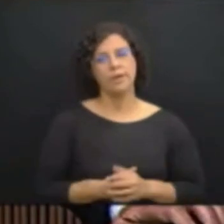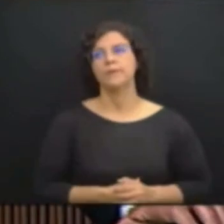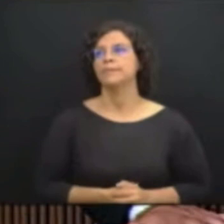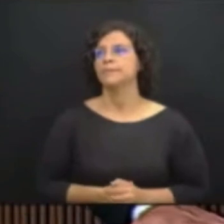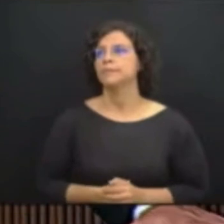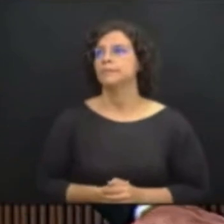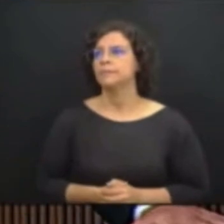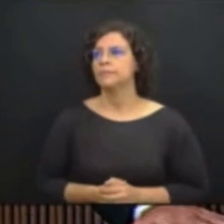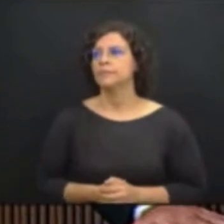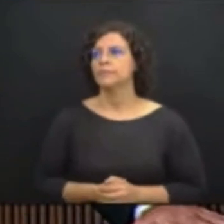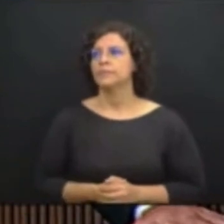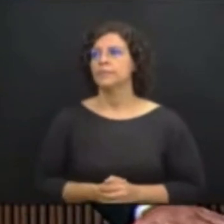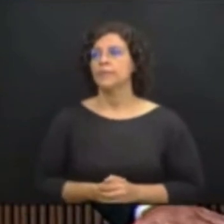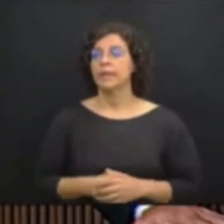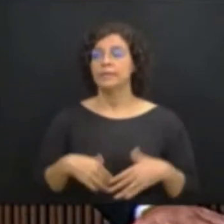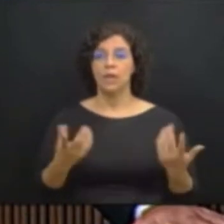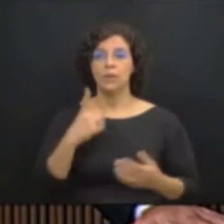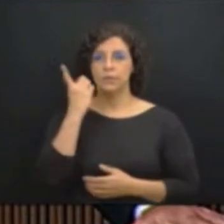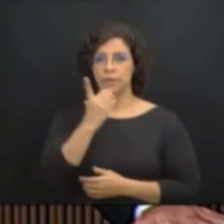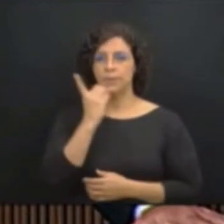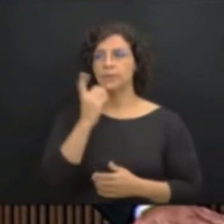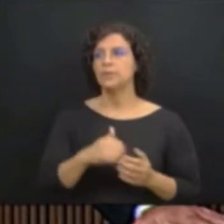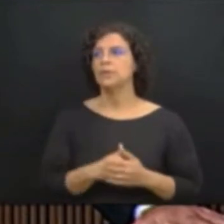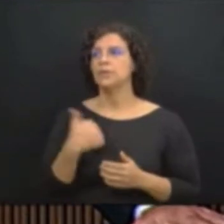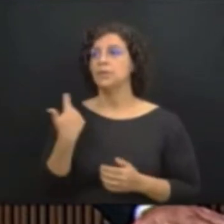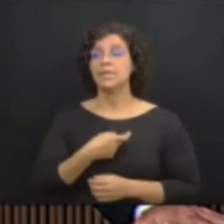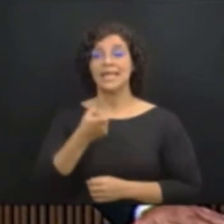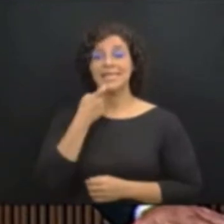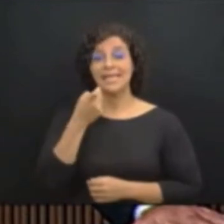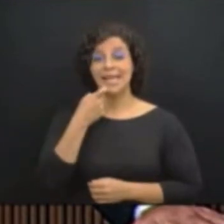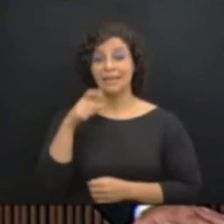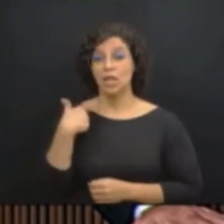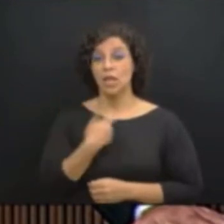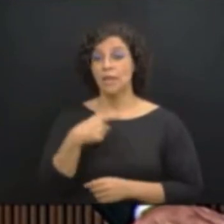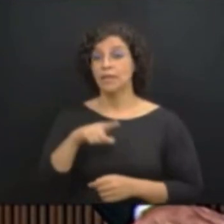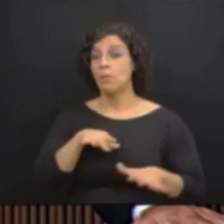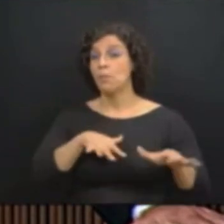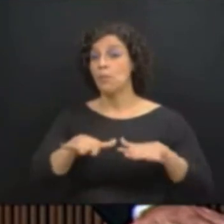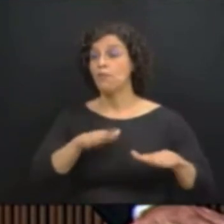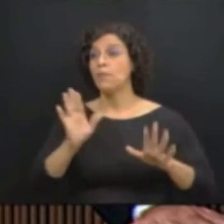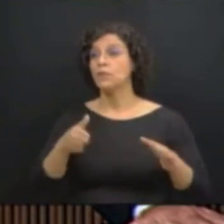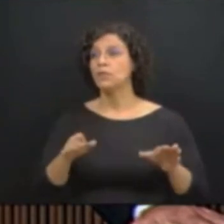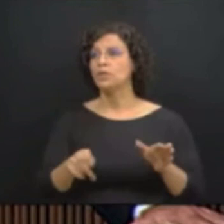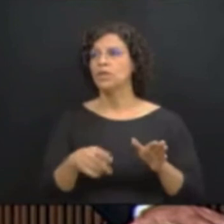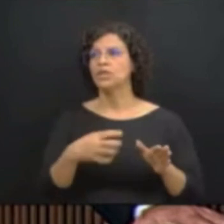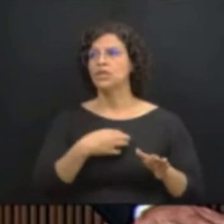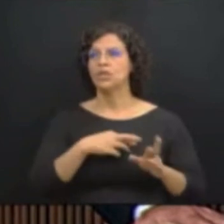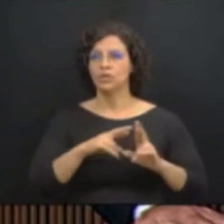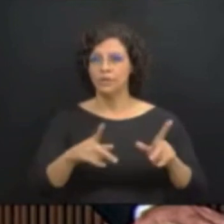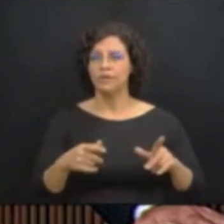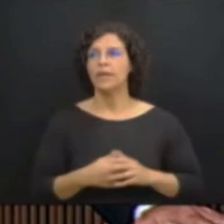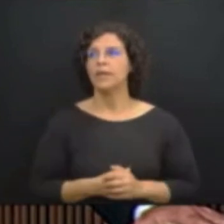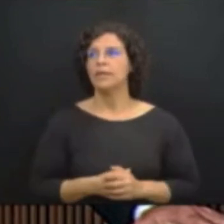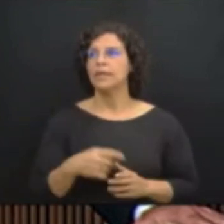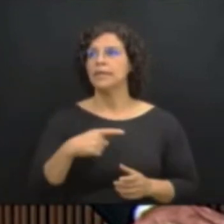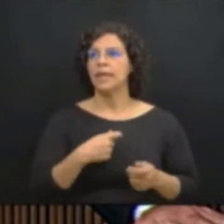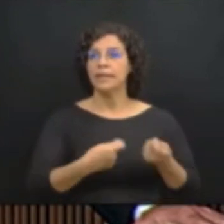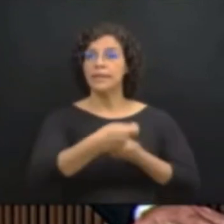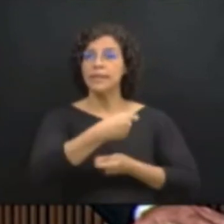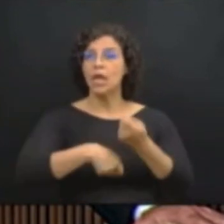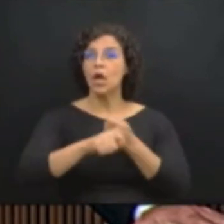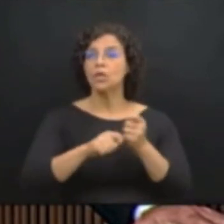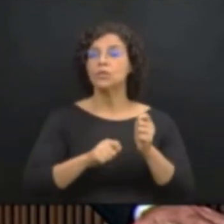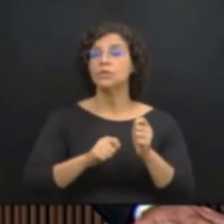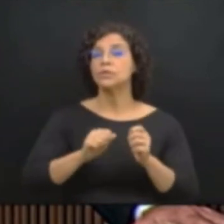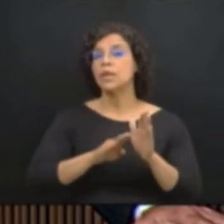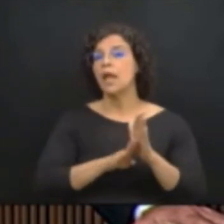senhores deputados, na sexta-feira tivemos uma movimentação atípica nas negociações das ações